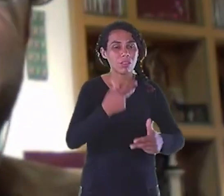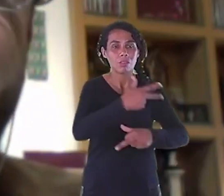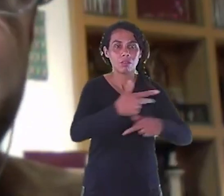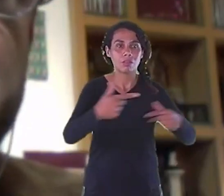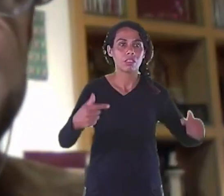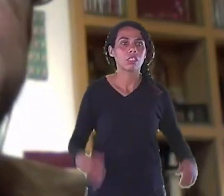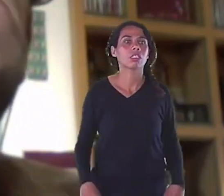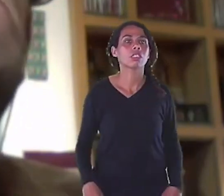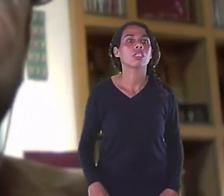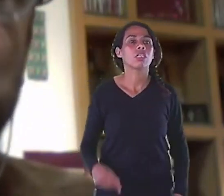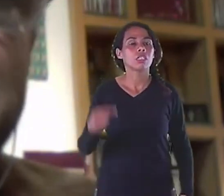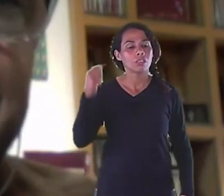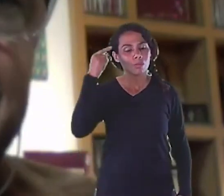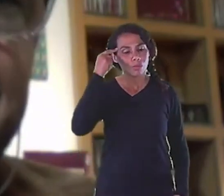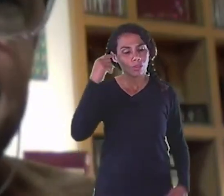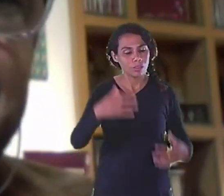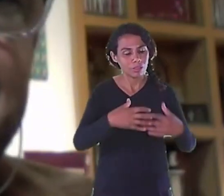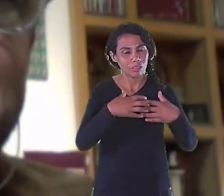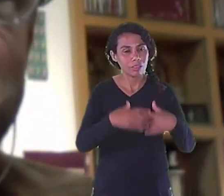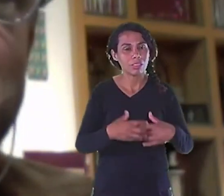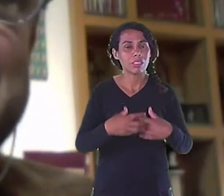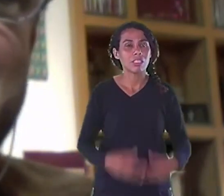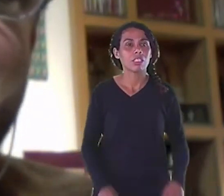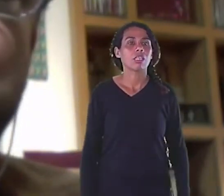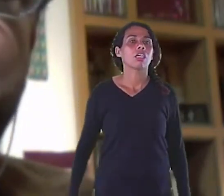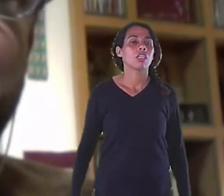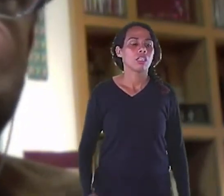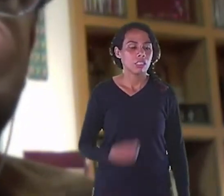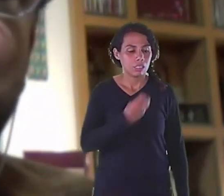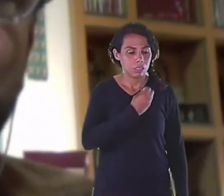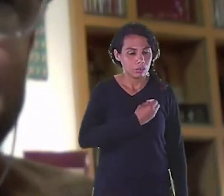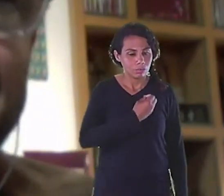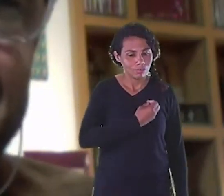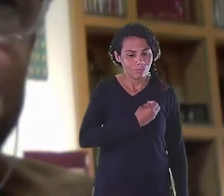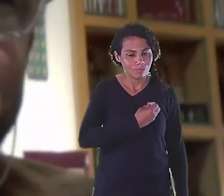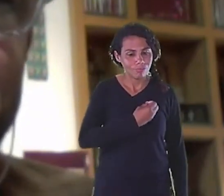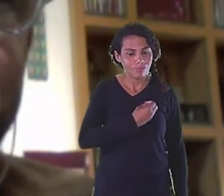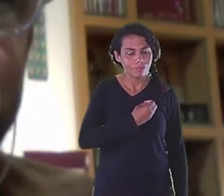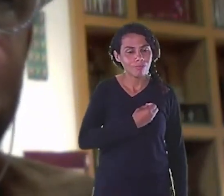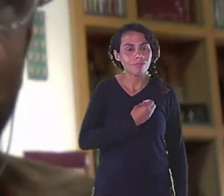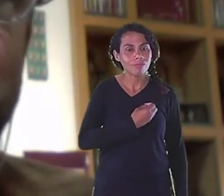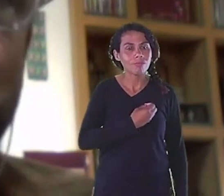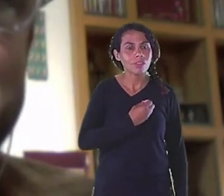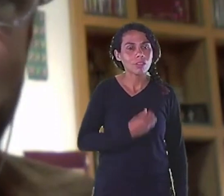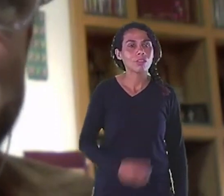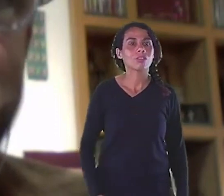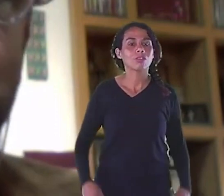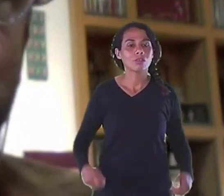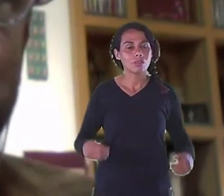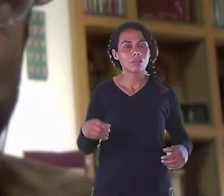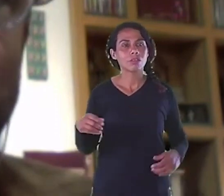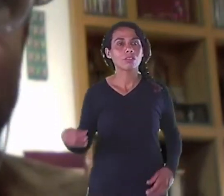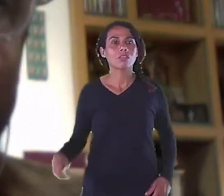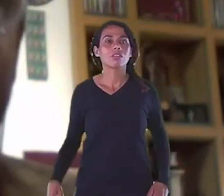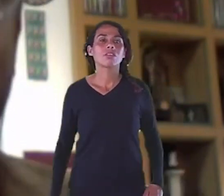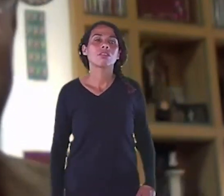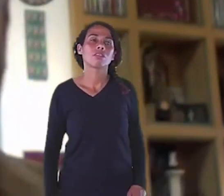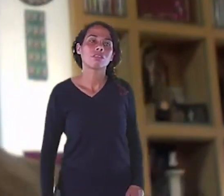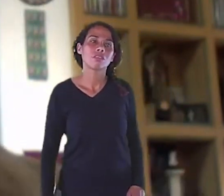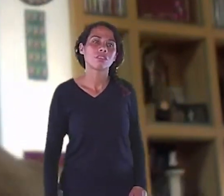vida Só serve Se servimos E essa É a última frase Do meu livro A vida só serve Se servimos